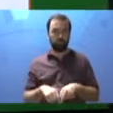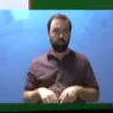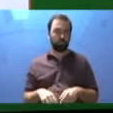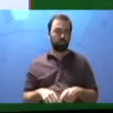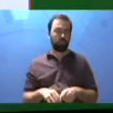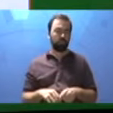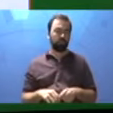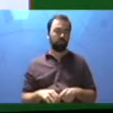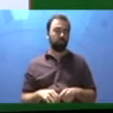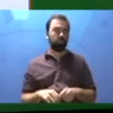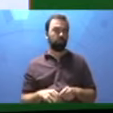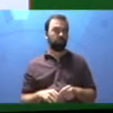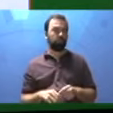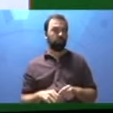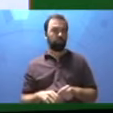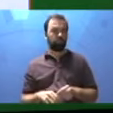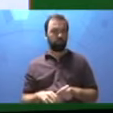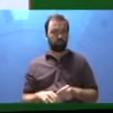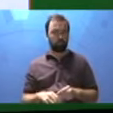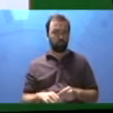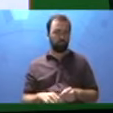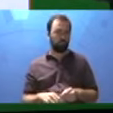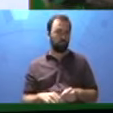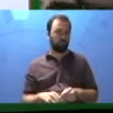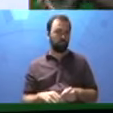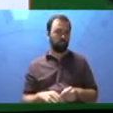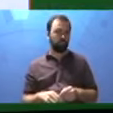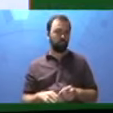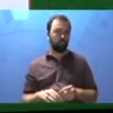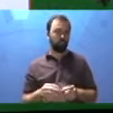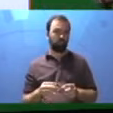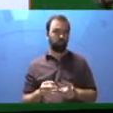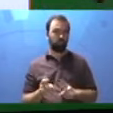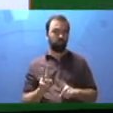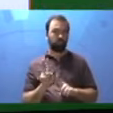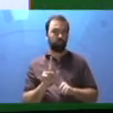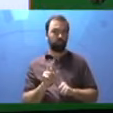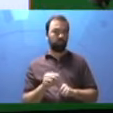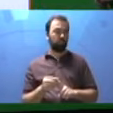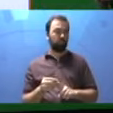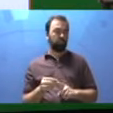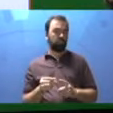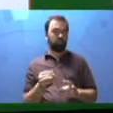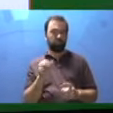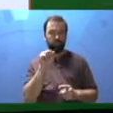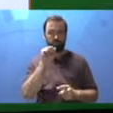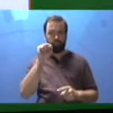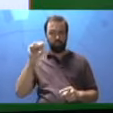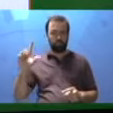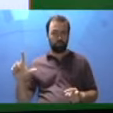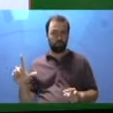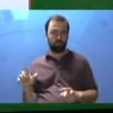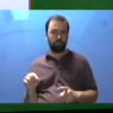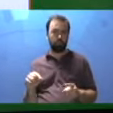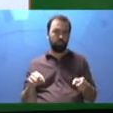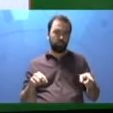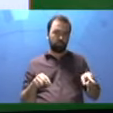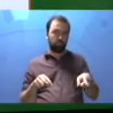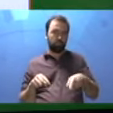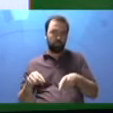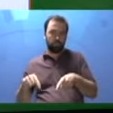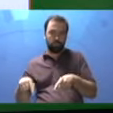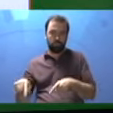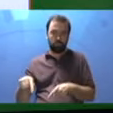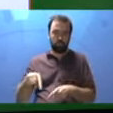Cadê? Os cocares. Então, do coca que ele vai para o outro local. Então, com um lápis azul, você vai traçar o caminho mais